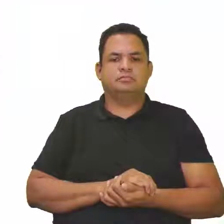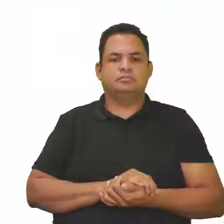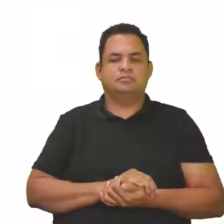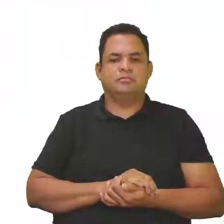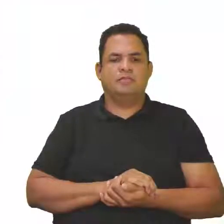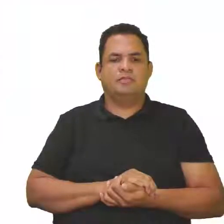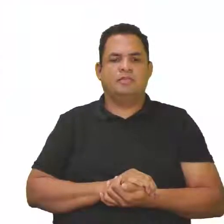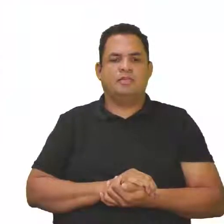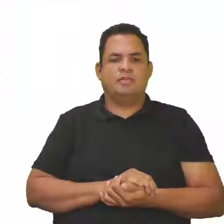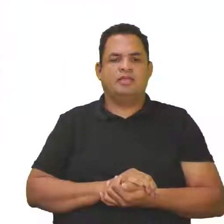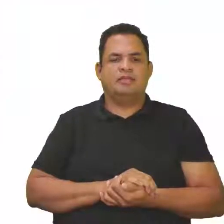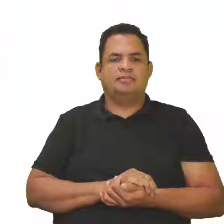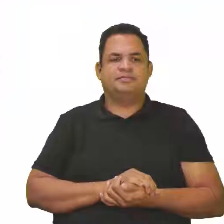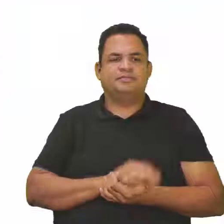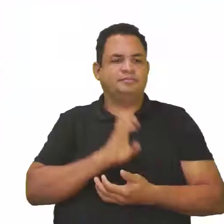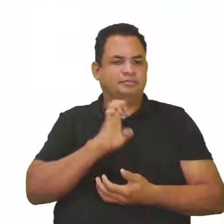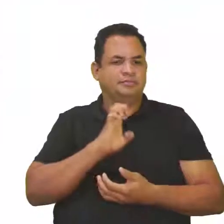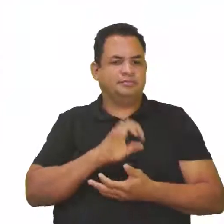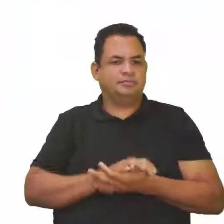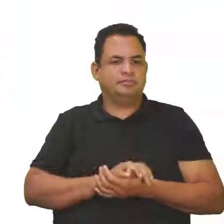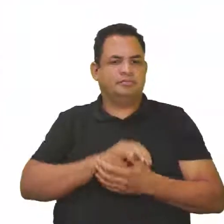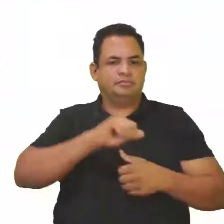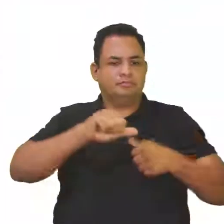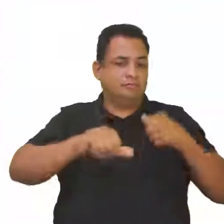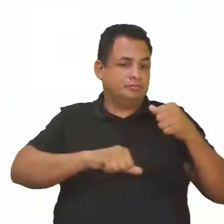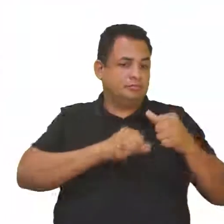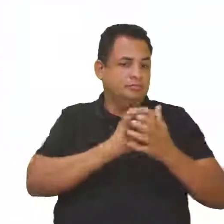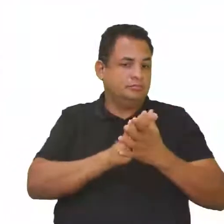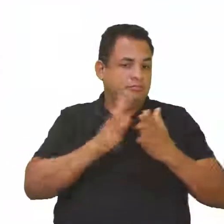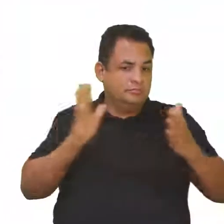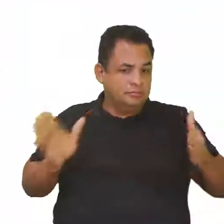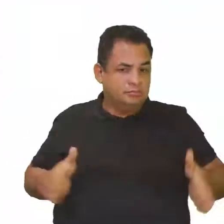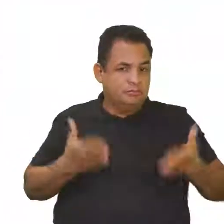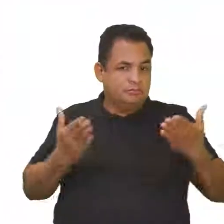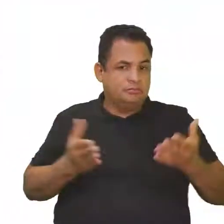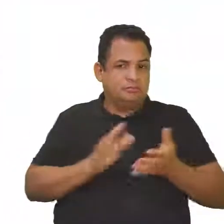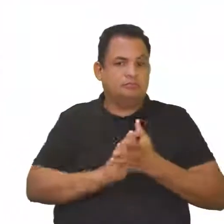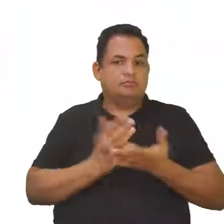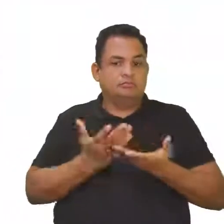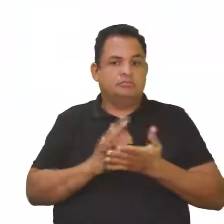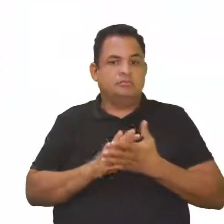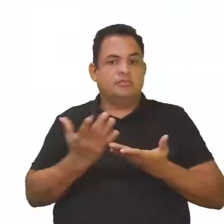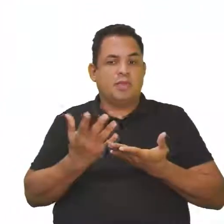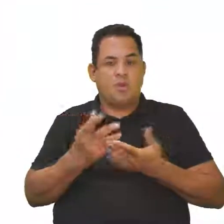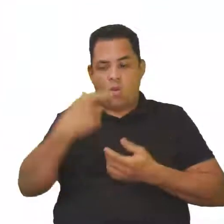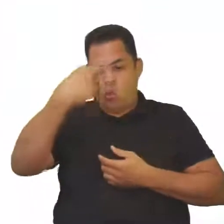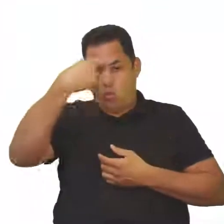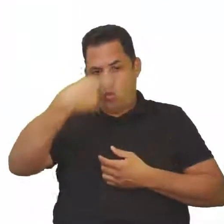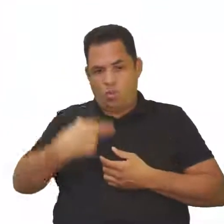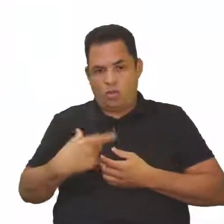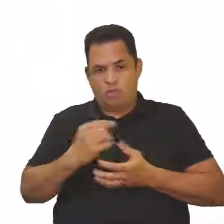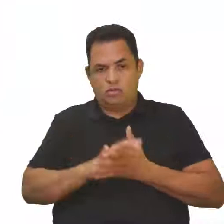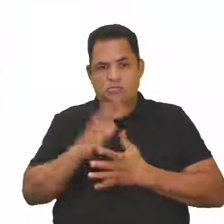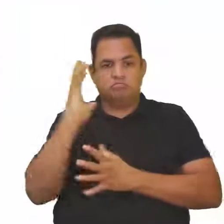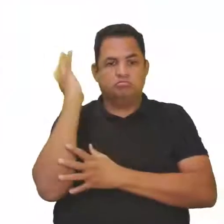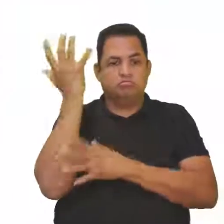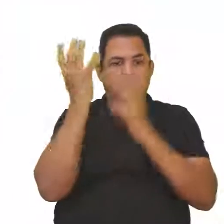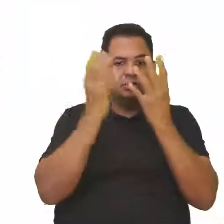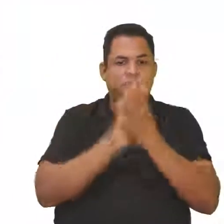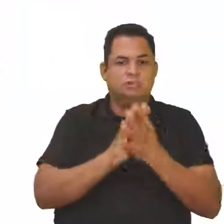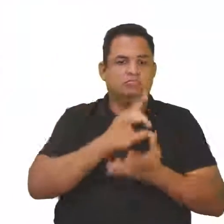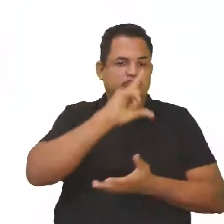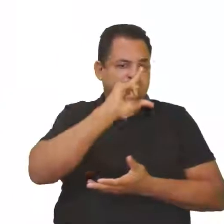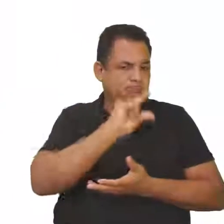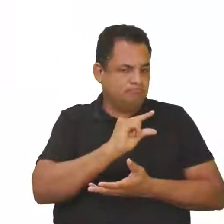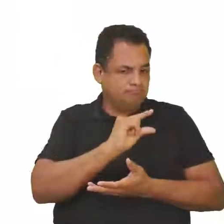degradação. E a letra E, as mudanças provocadas pelas ações humanas sobre a natureza